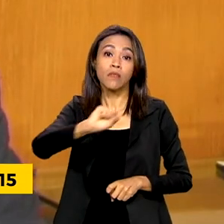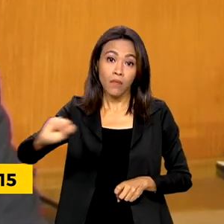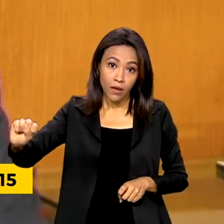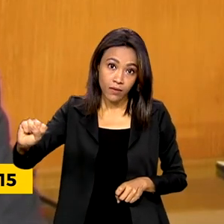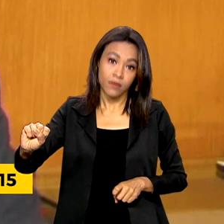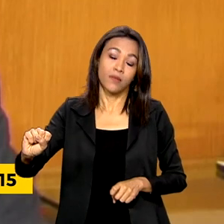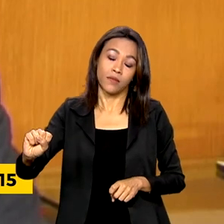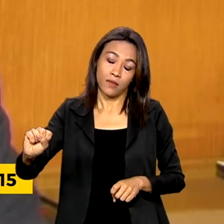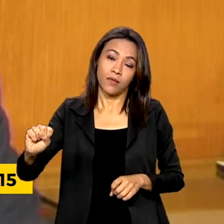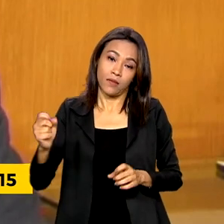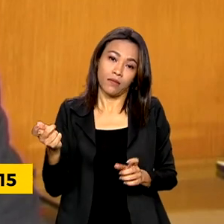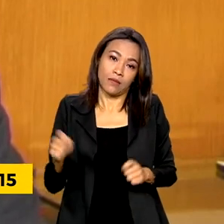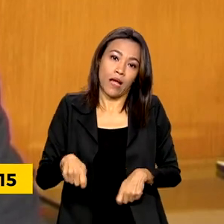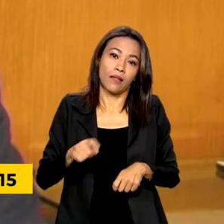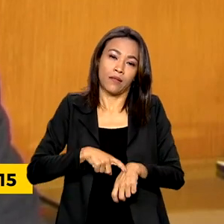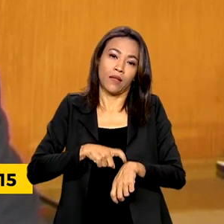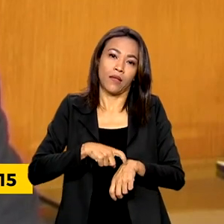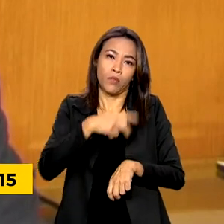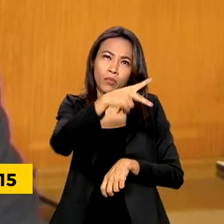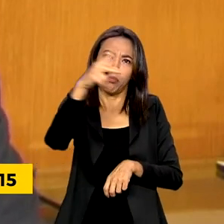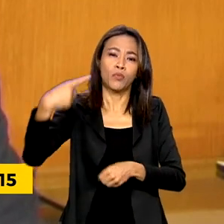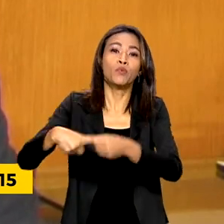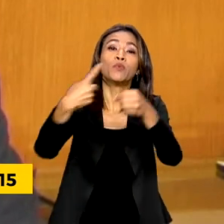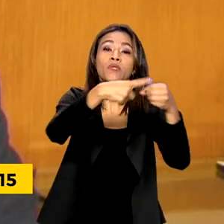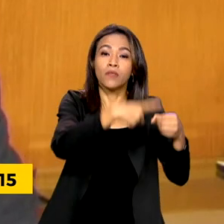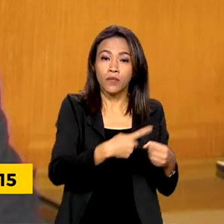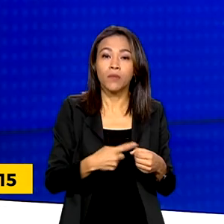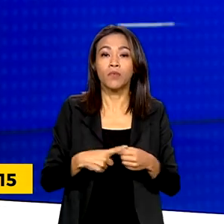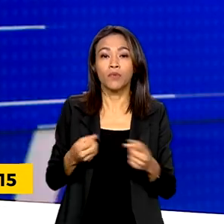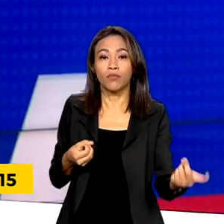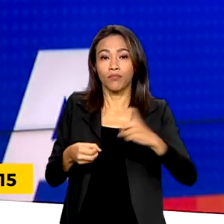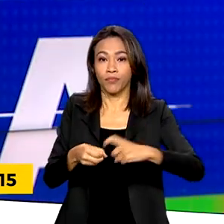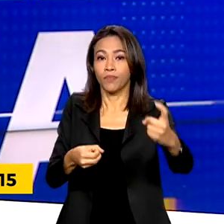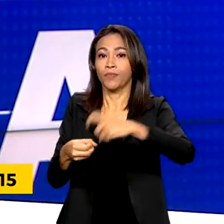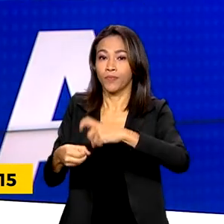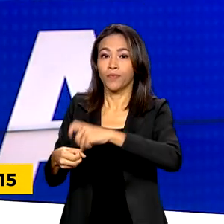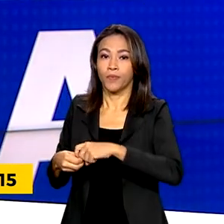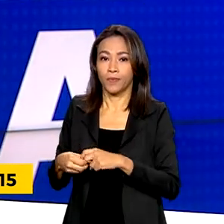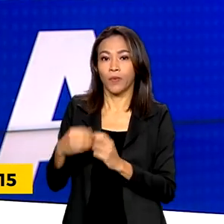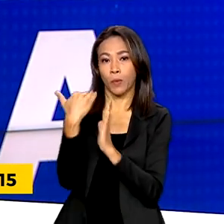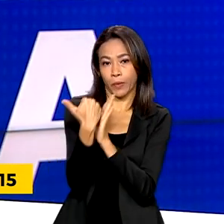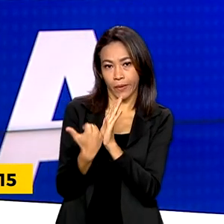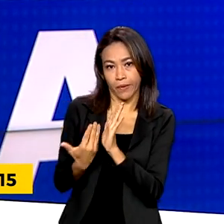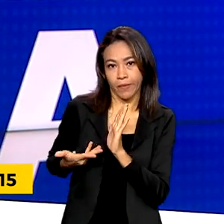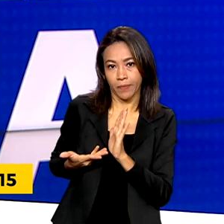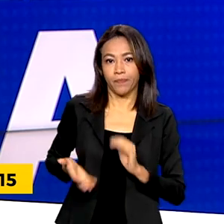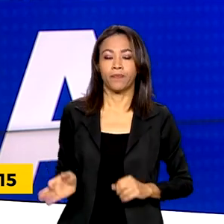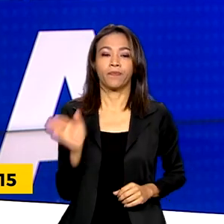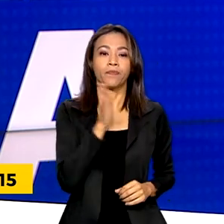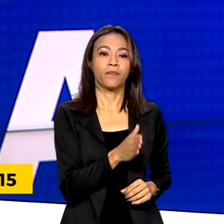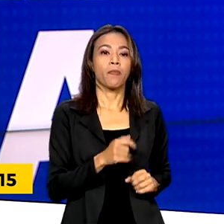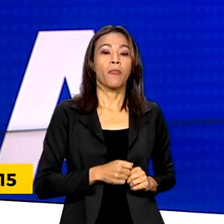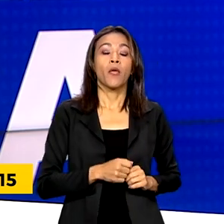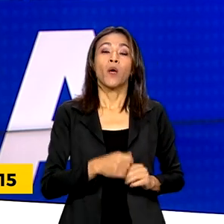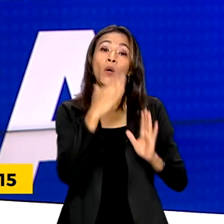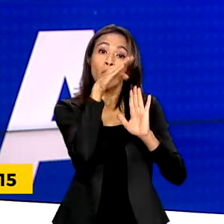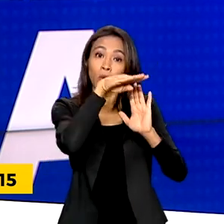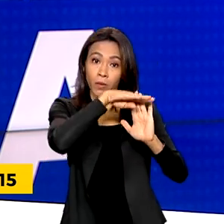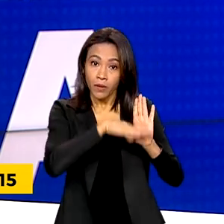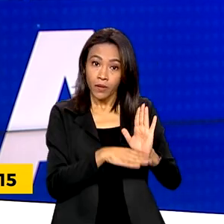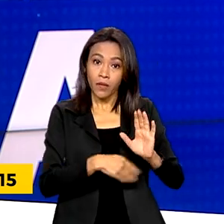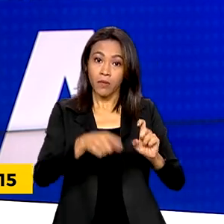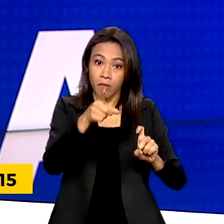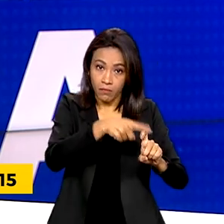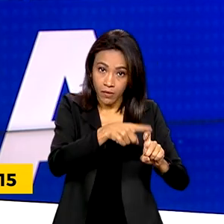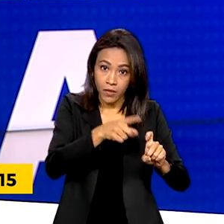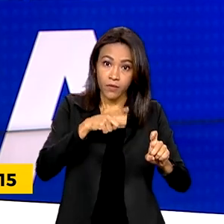mais um momento ainda para os gestores municipais aderirem ao programa. O Mais Médicos oferece cerca de 6 mil